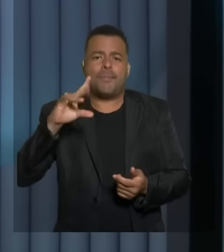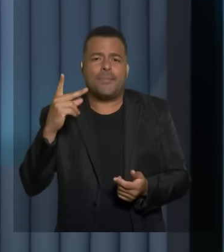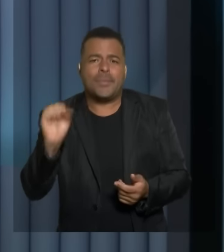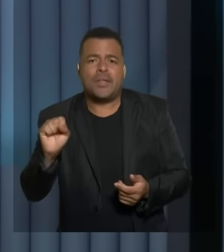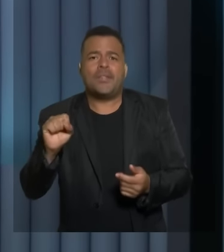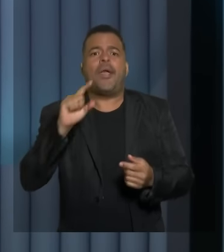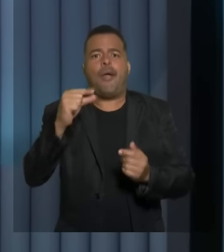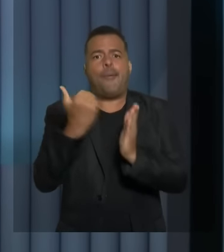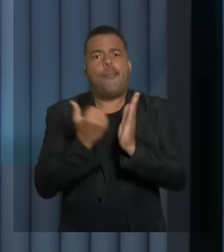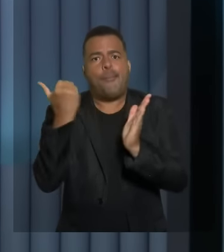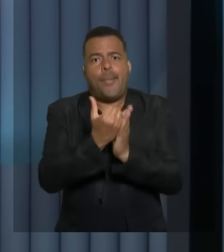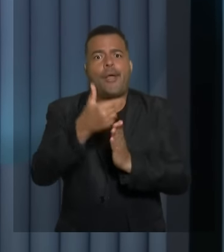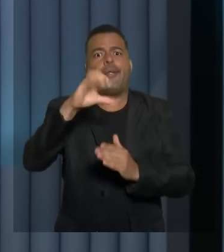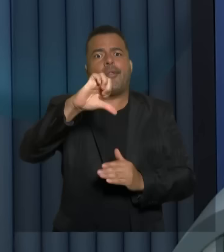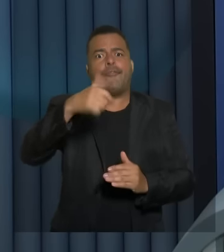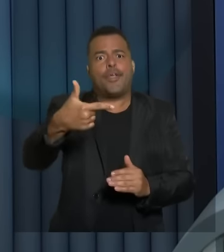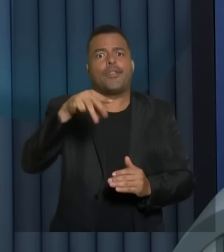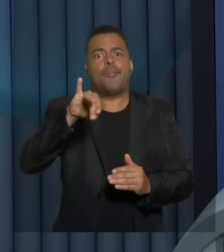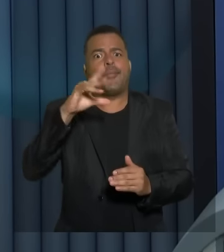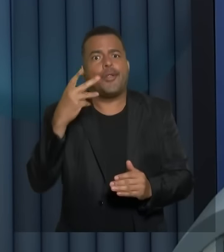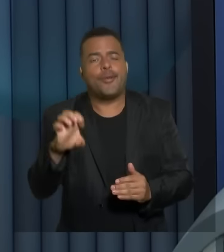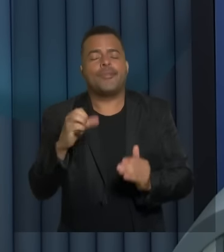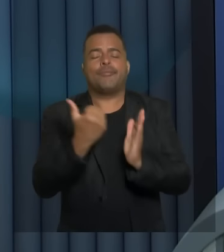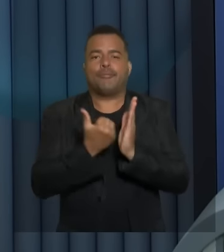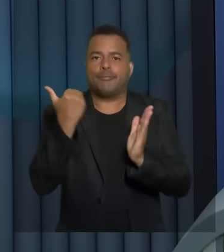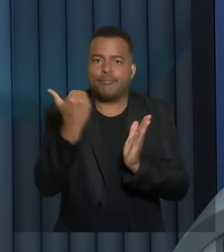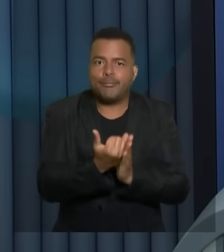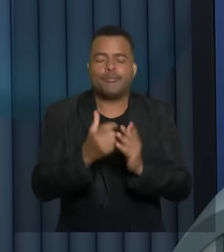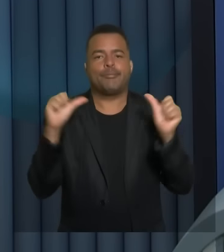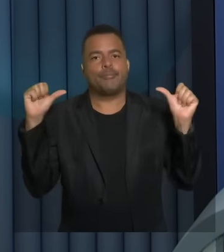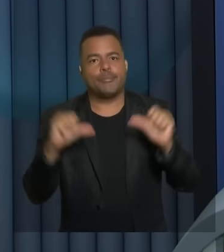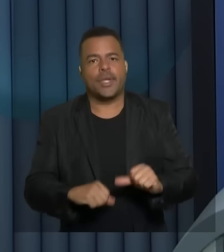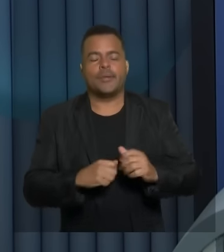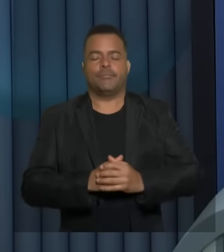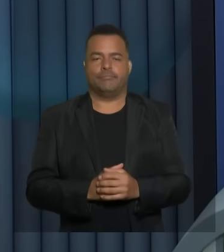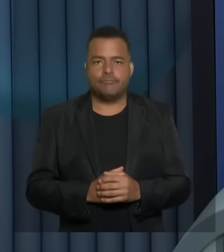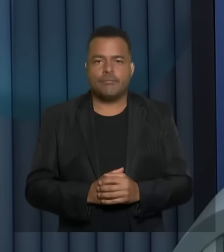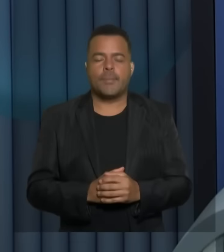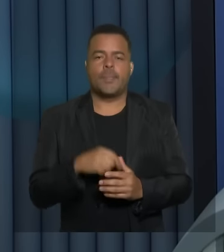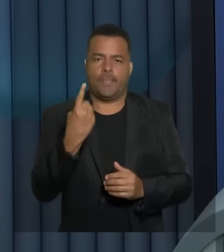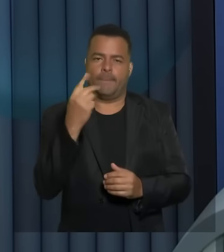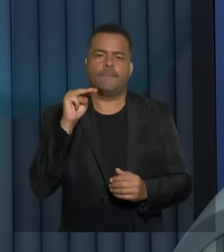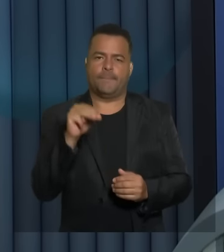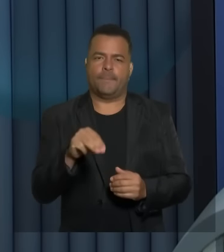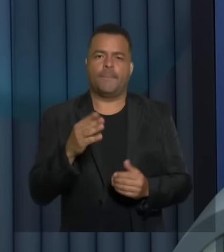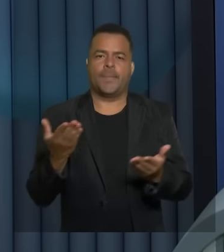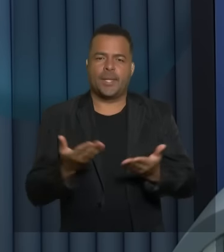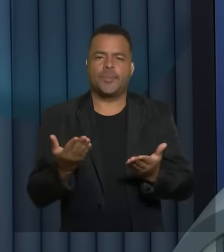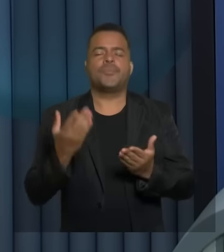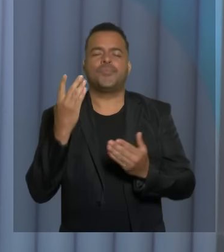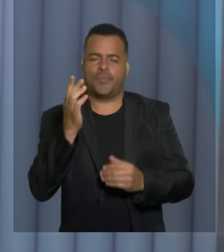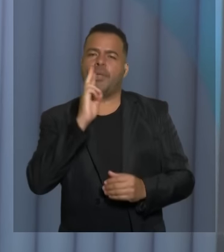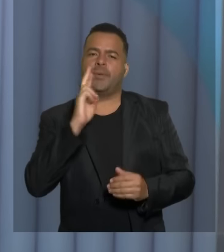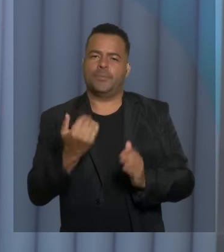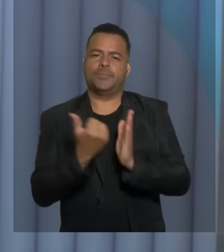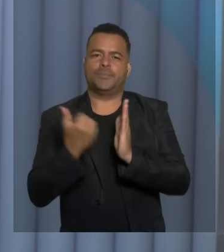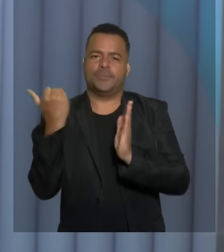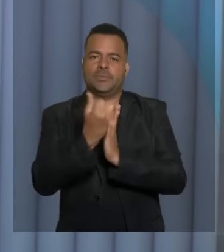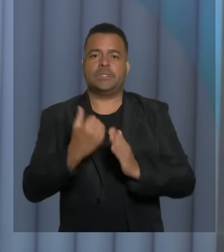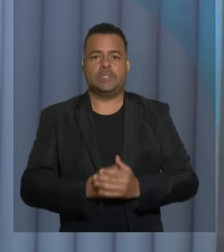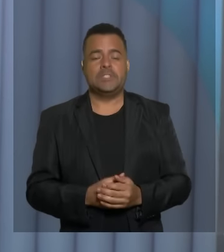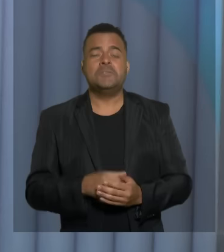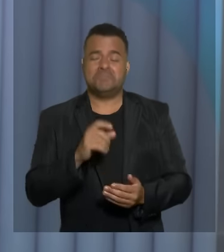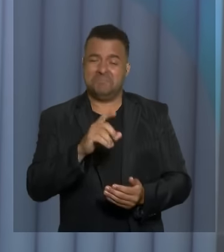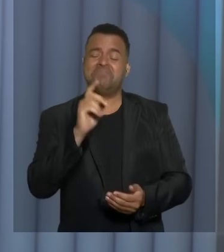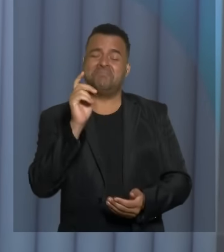-se R$ 90 milhões. É desse jeito que os R$ 300 milhões vão embora. Encerrado, candidato. Por favor, candidato, um minuto e 15 segundos para a tréplica. Pois é,